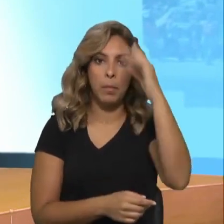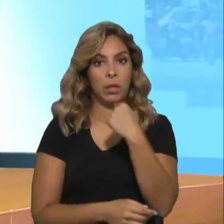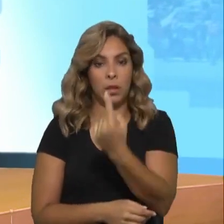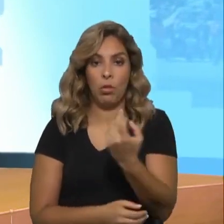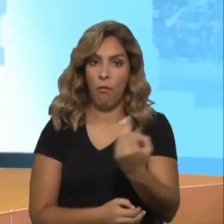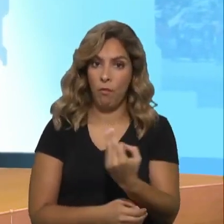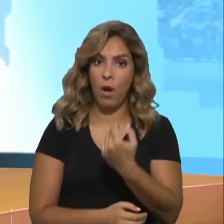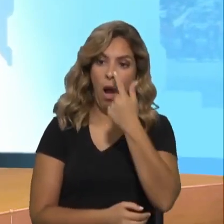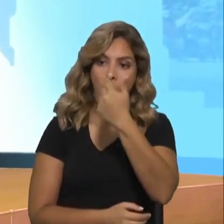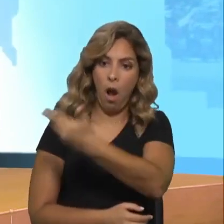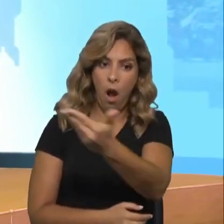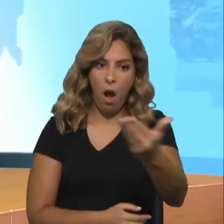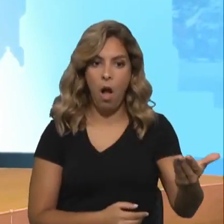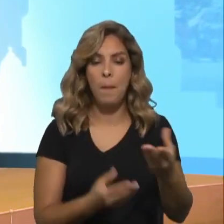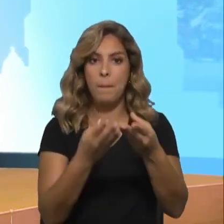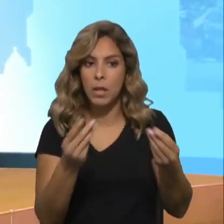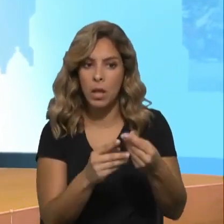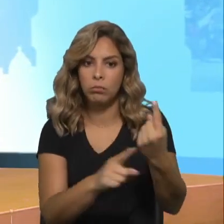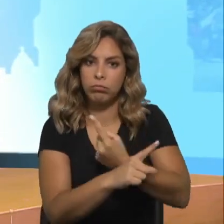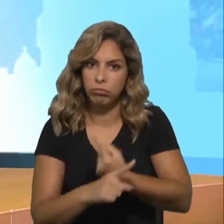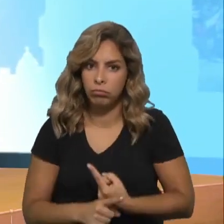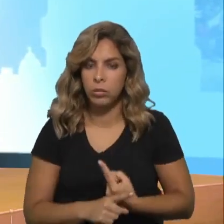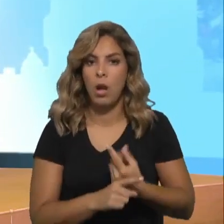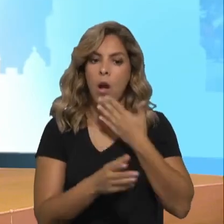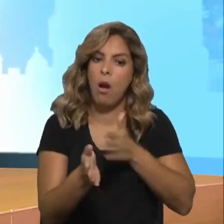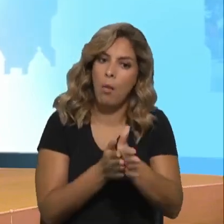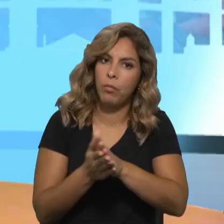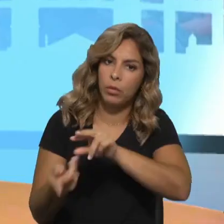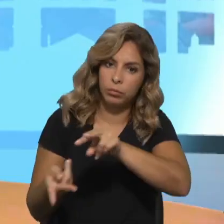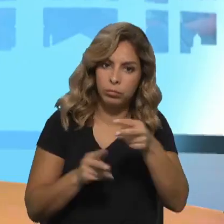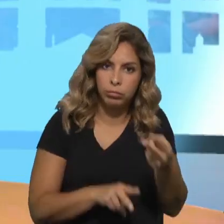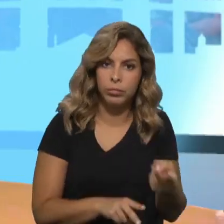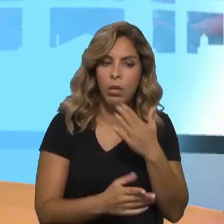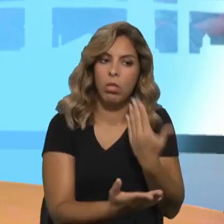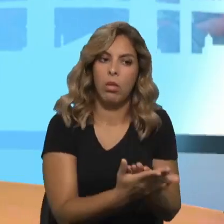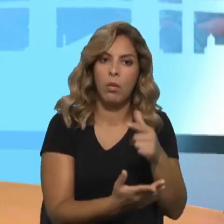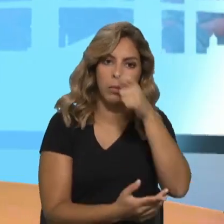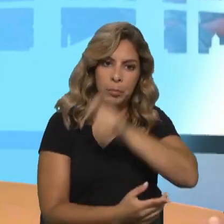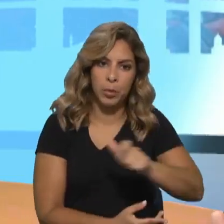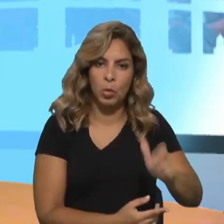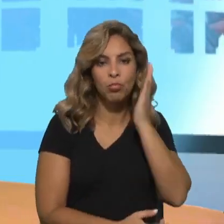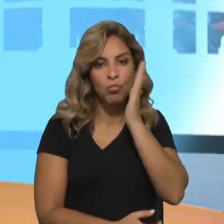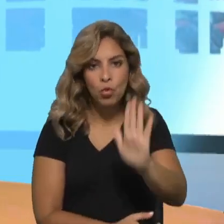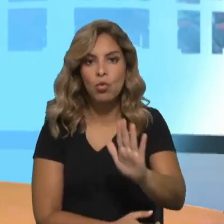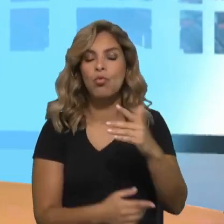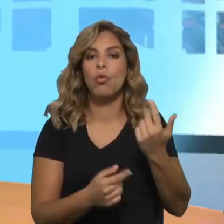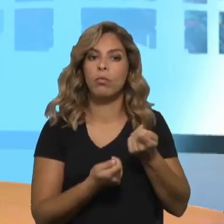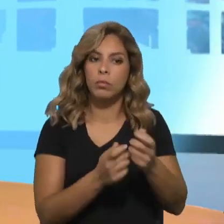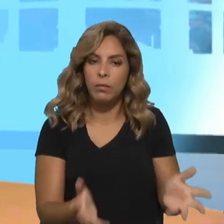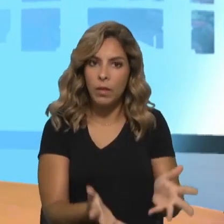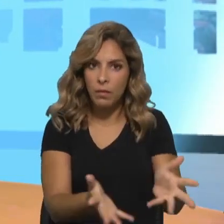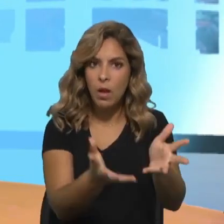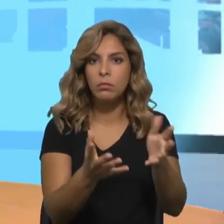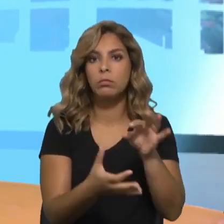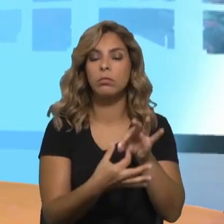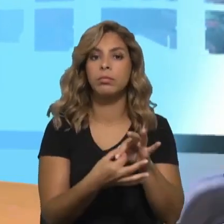e que não estão a uso possam ser requalificados para o acolhimento e o acompanhamento e a promoção do